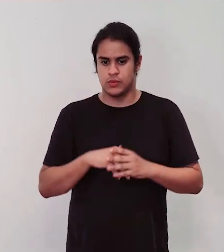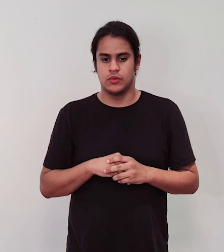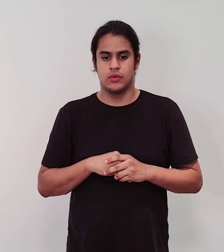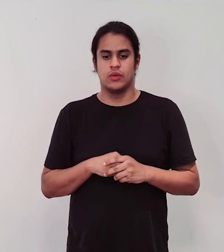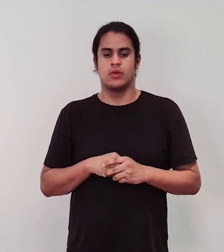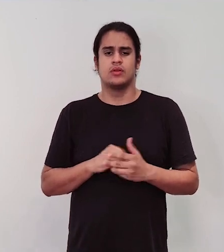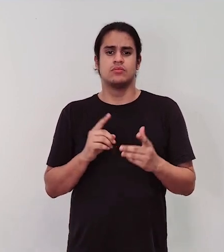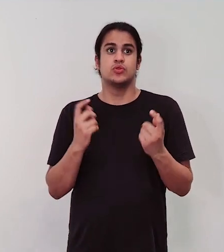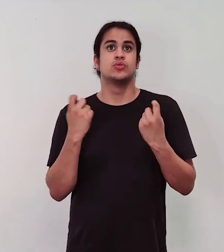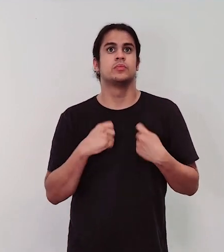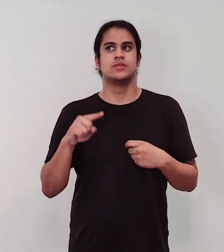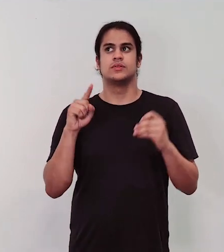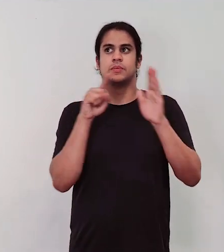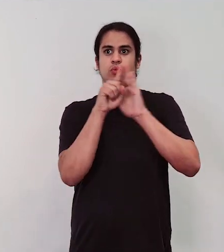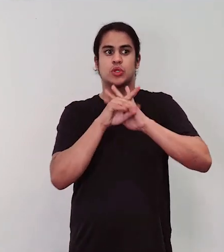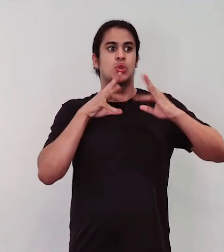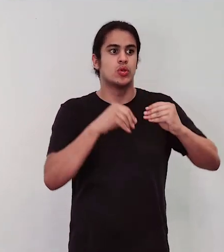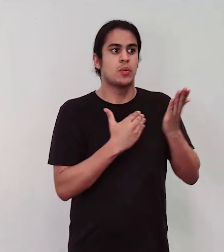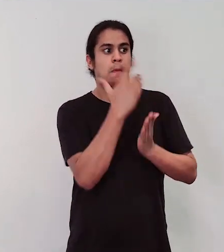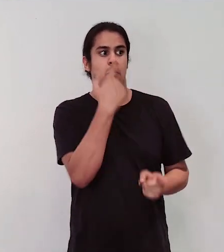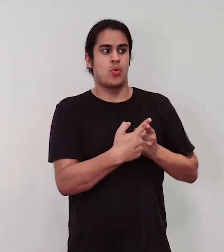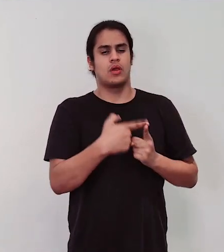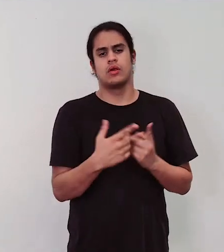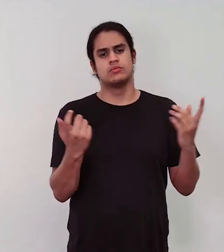começar com o porquê mas as minhas por um acaso são